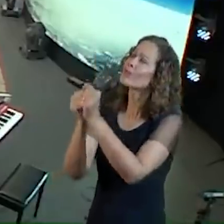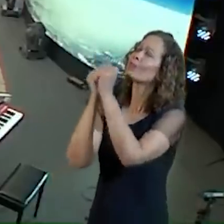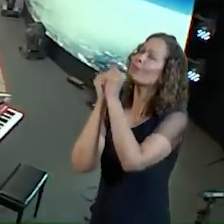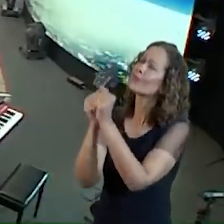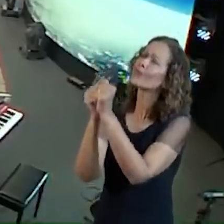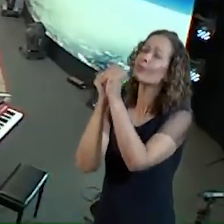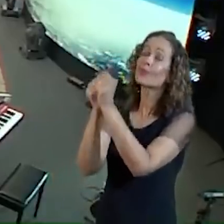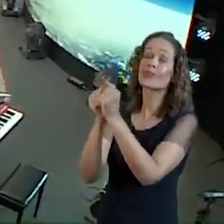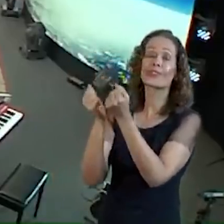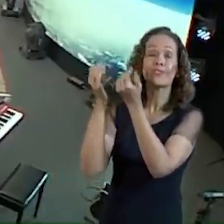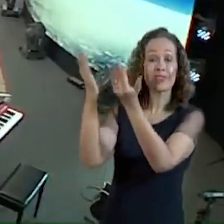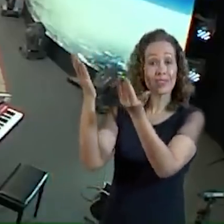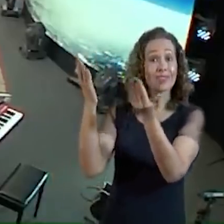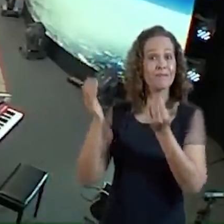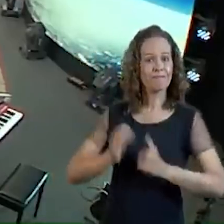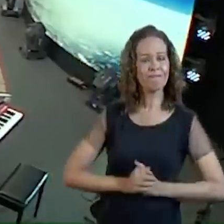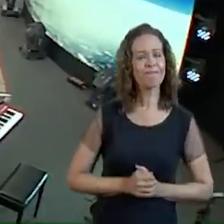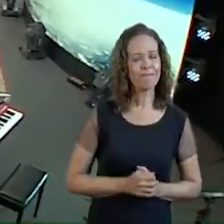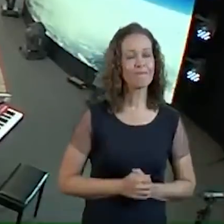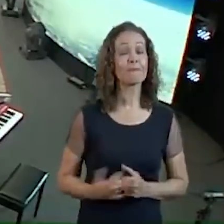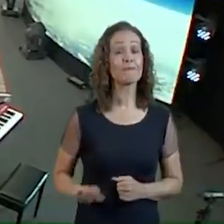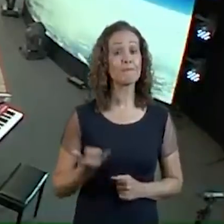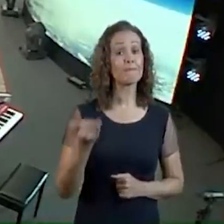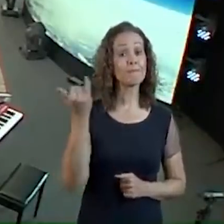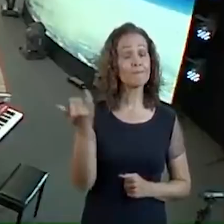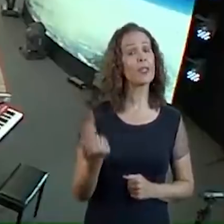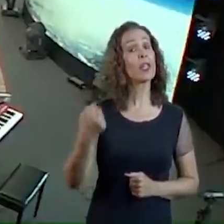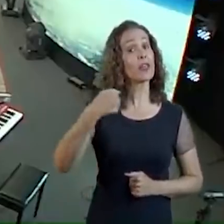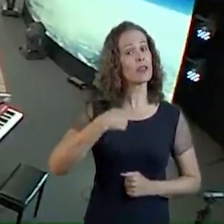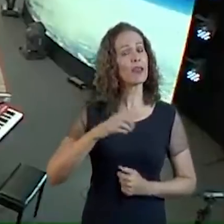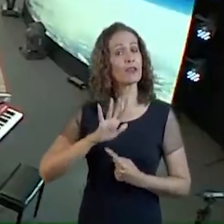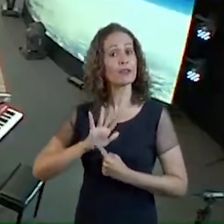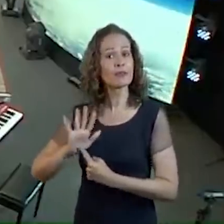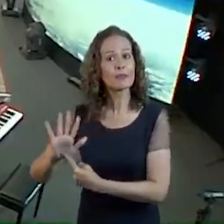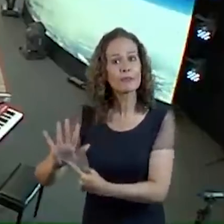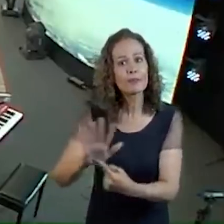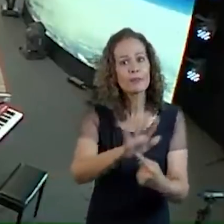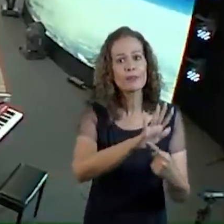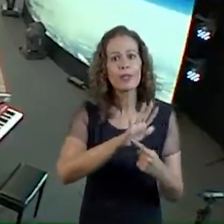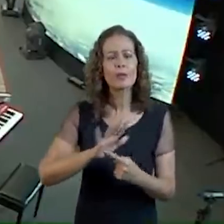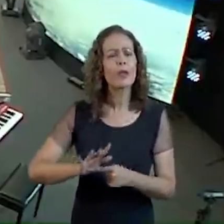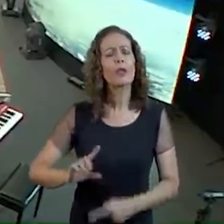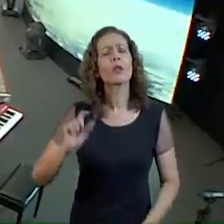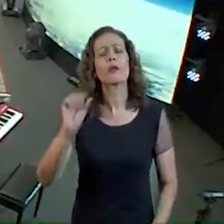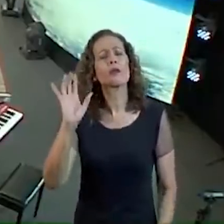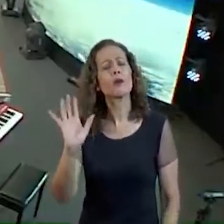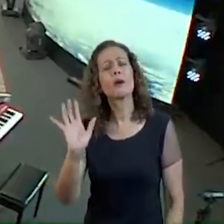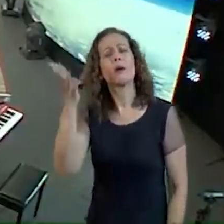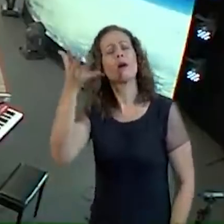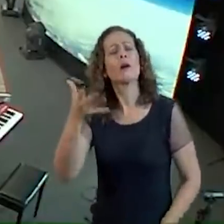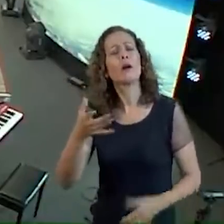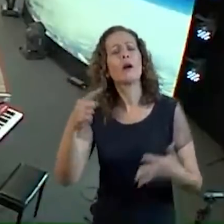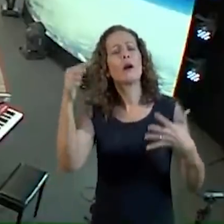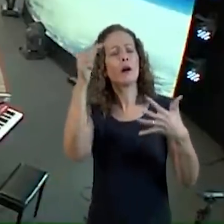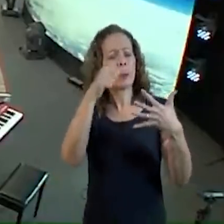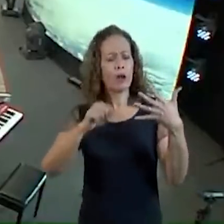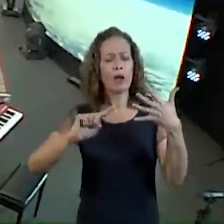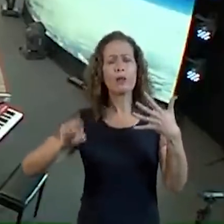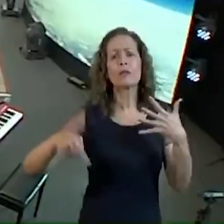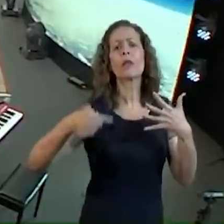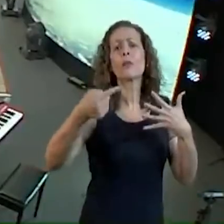Aí agora Olha que interessante E eu lhe mostrarei O que deve acontecer Depois dessas